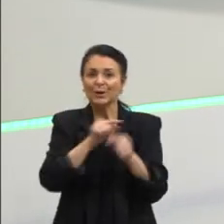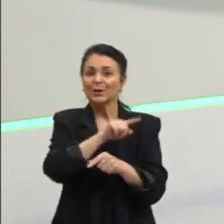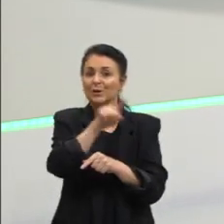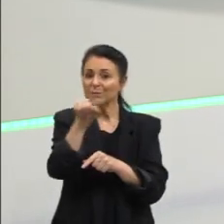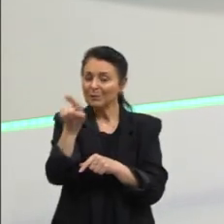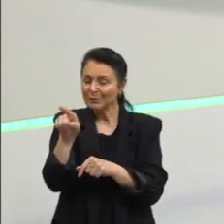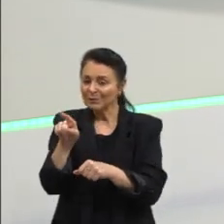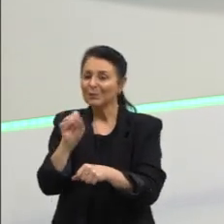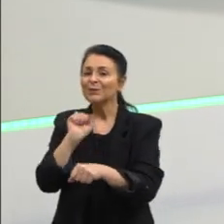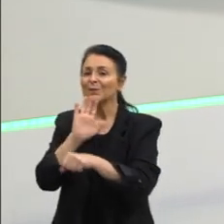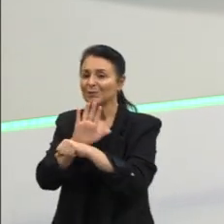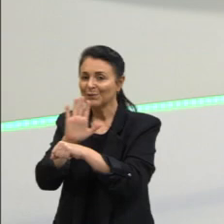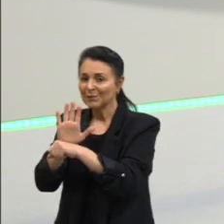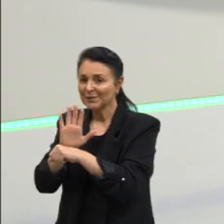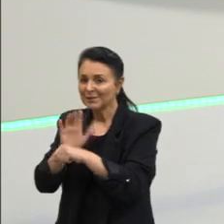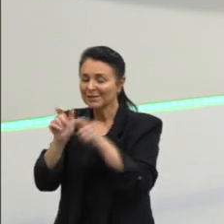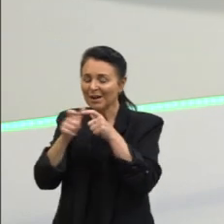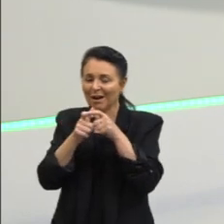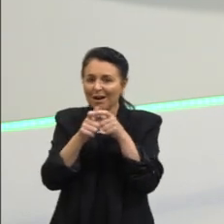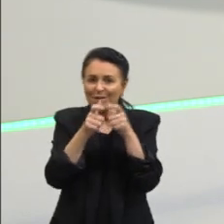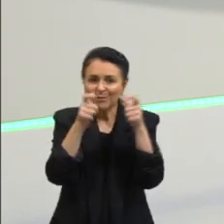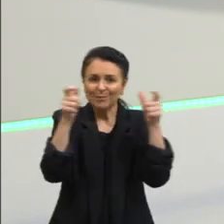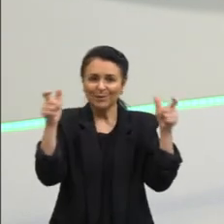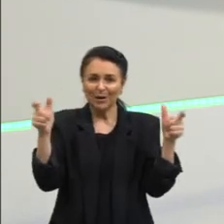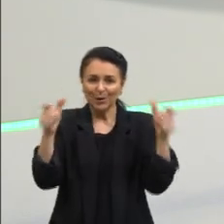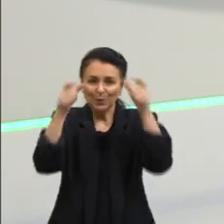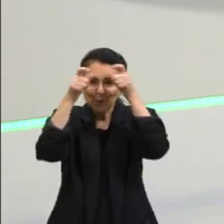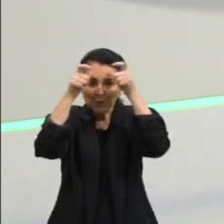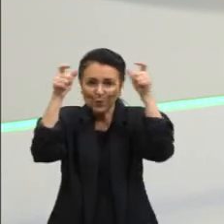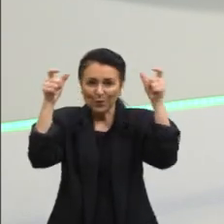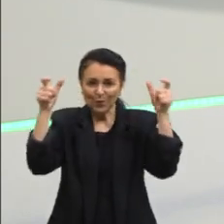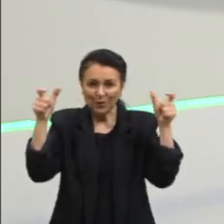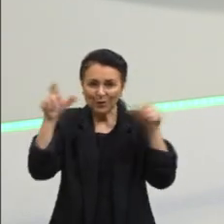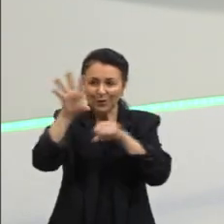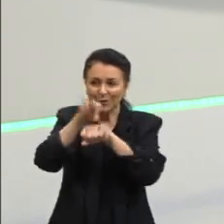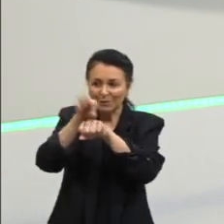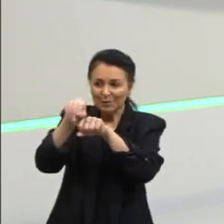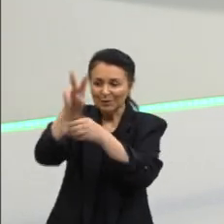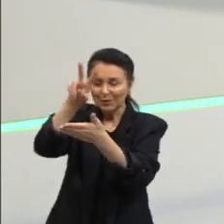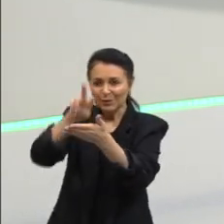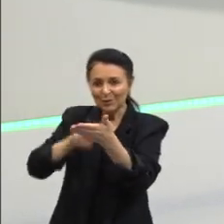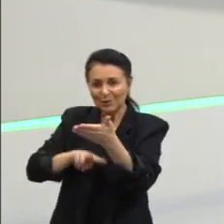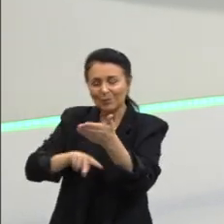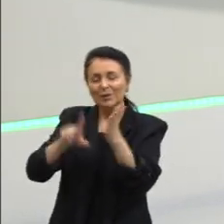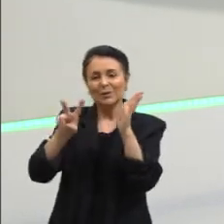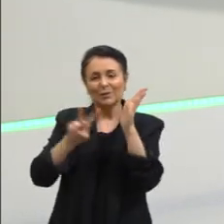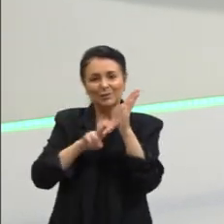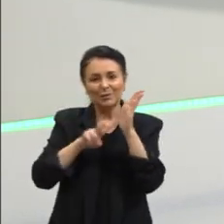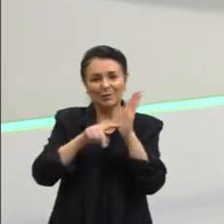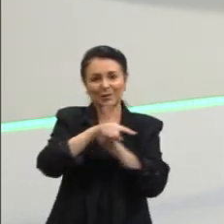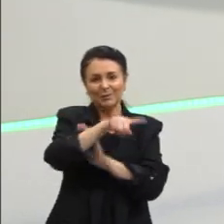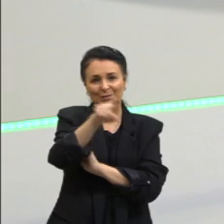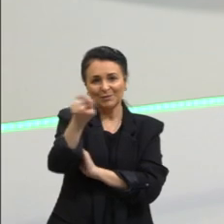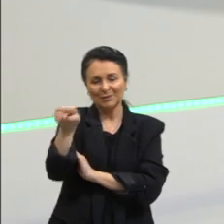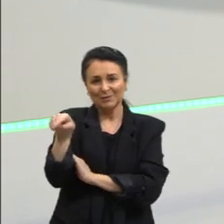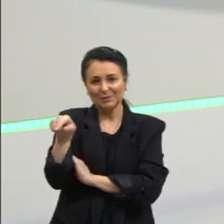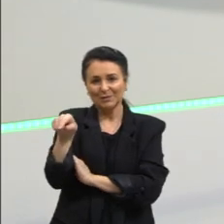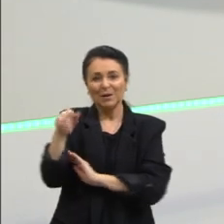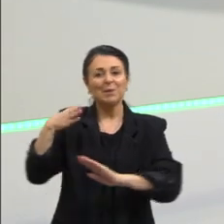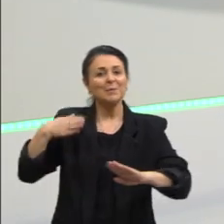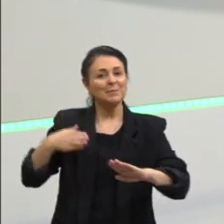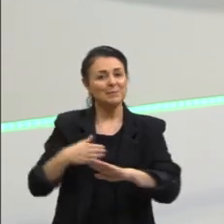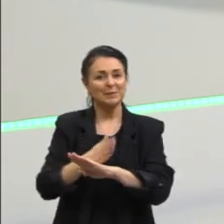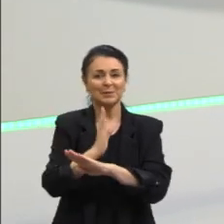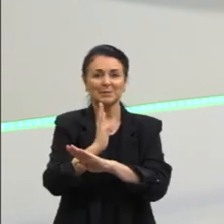auxiliar Ampliar O conhecimento A leitura E o vocabulário De vocês Certo? Partiu